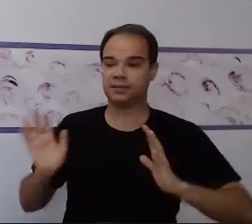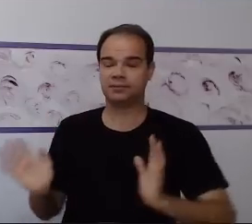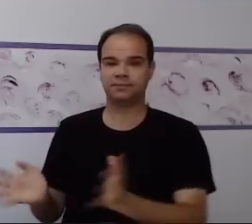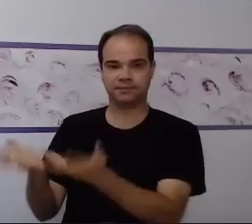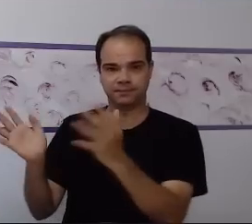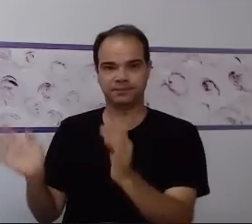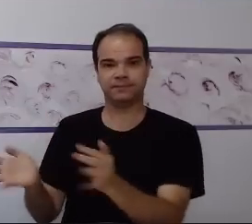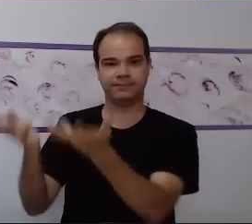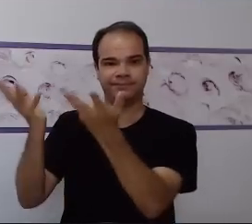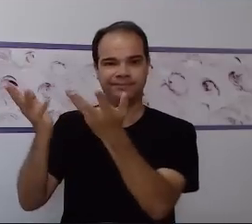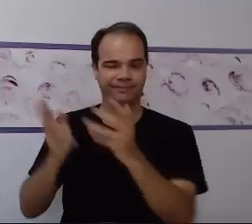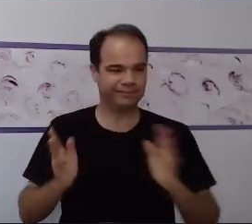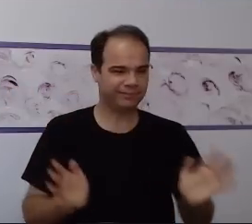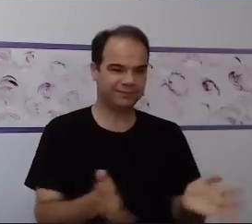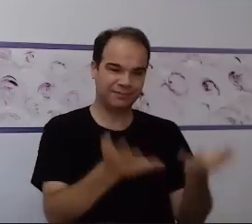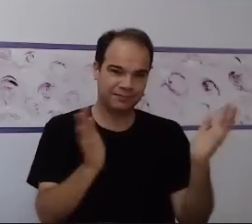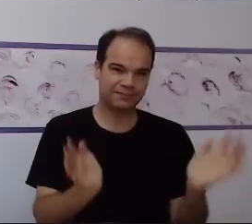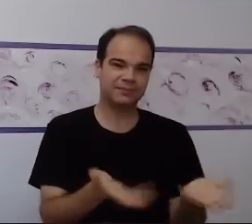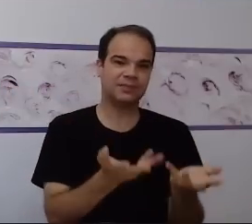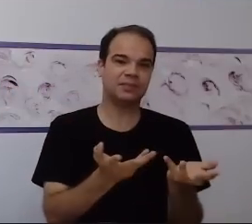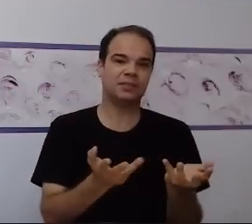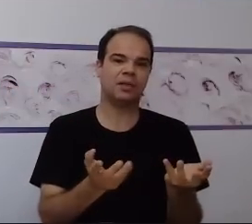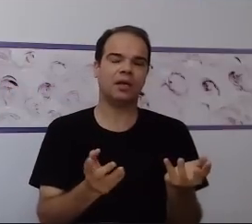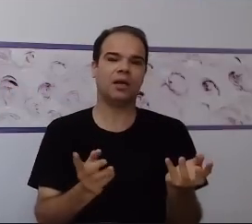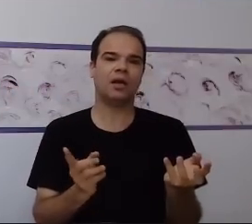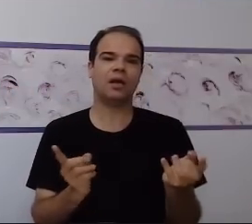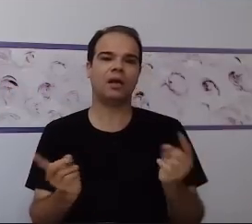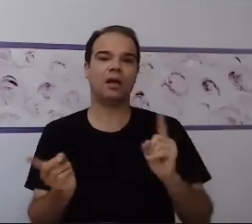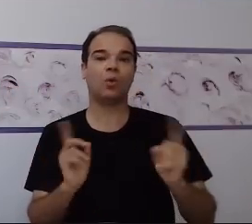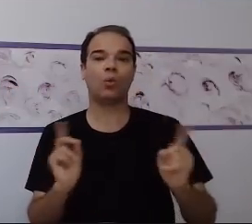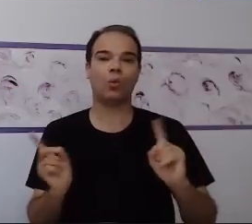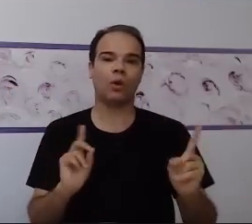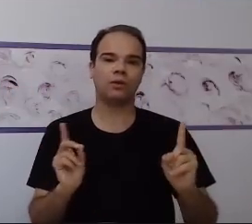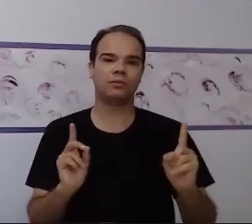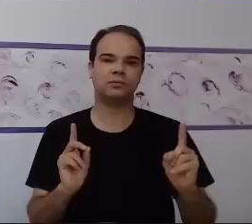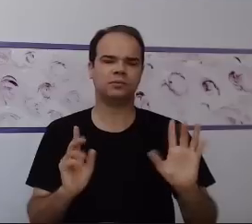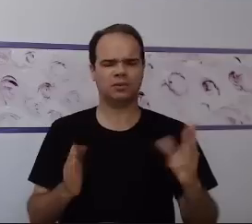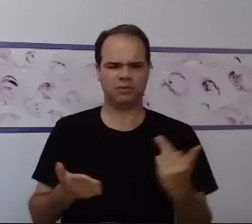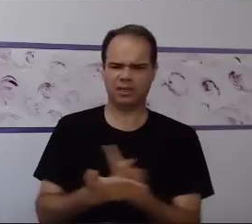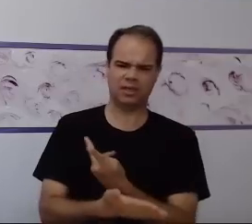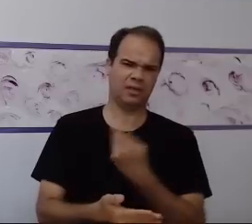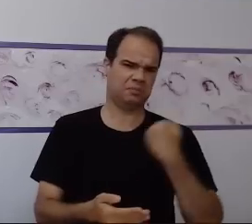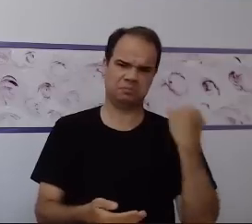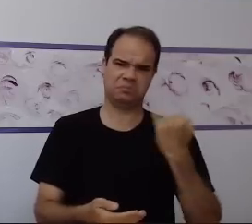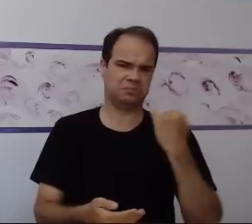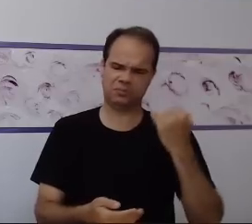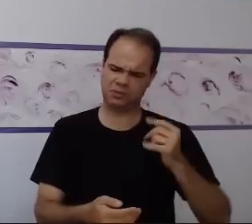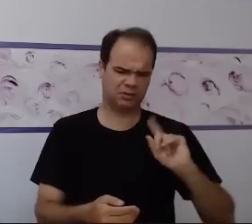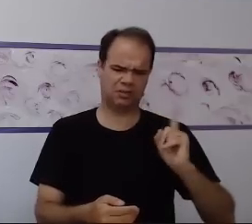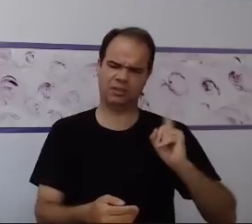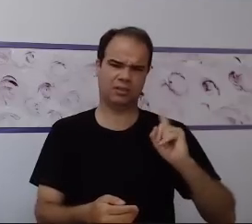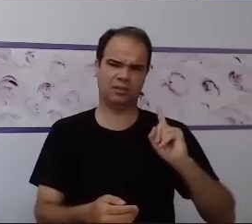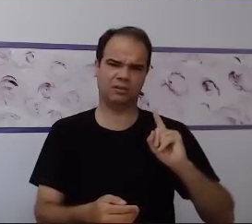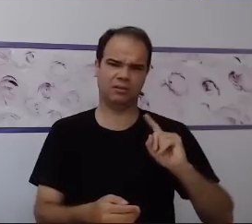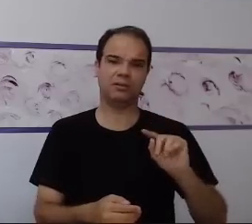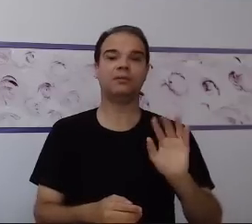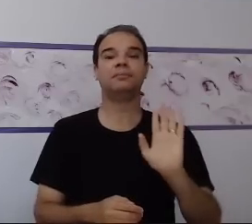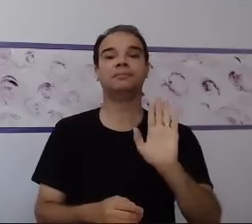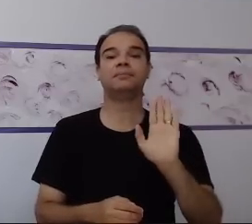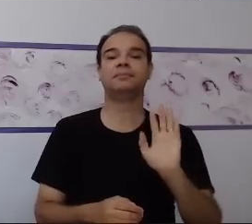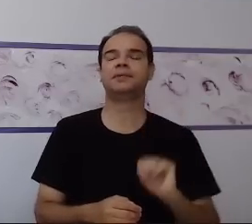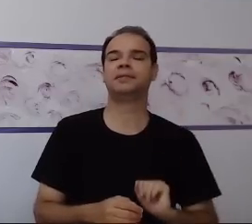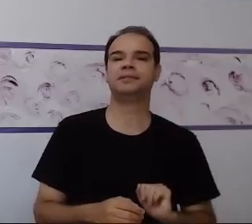se faz mais importante? E aí? Então, errar não é importante. Se aquele aluno,